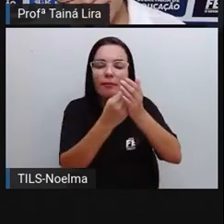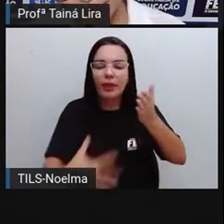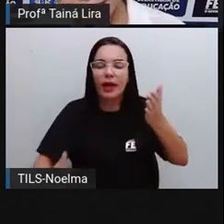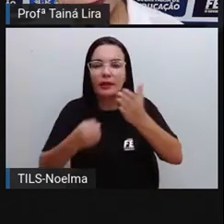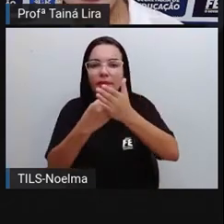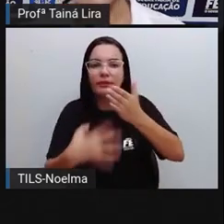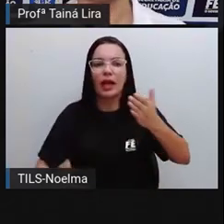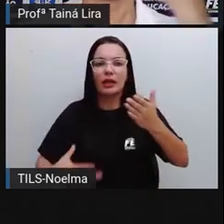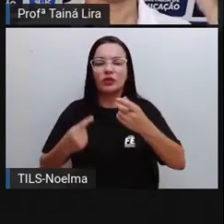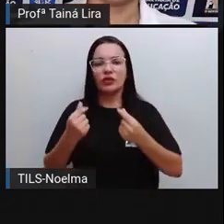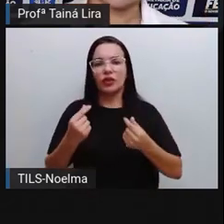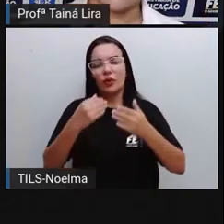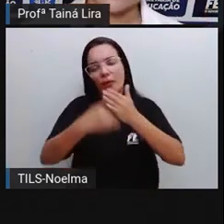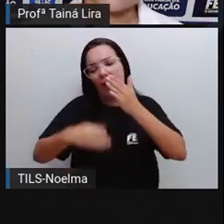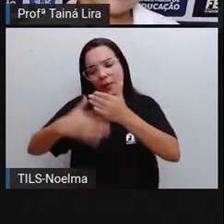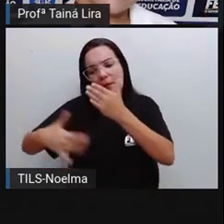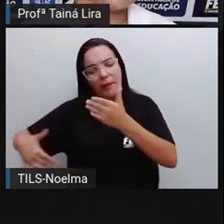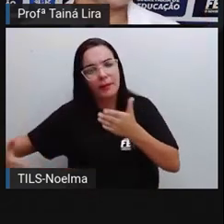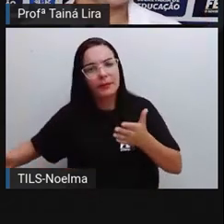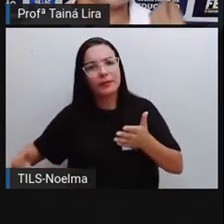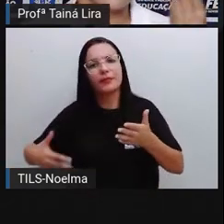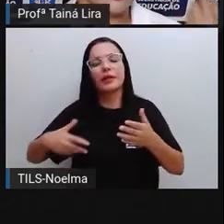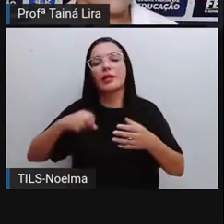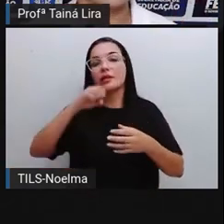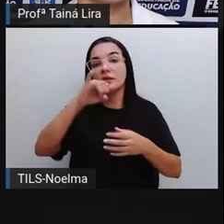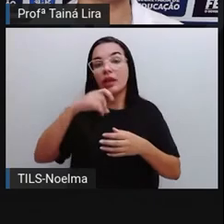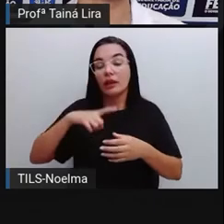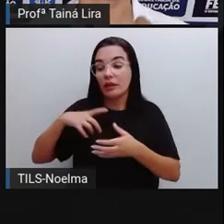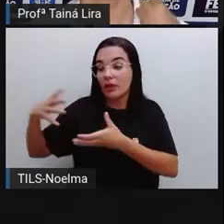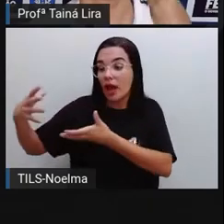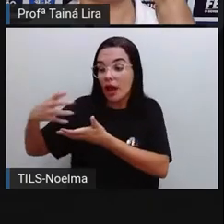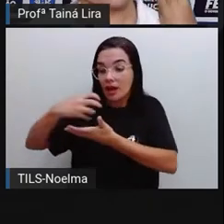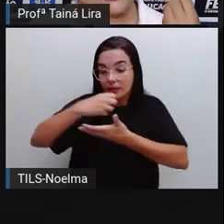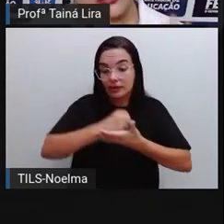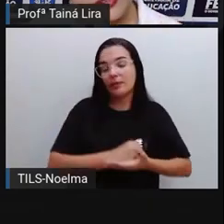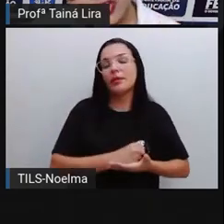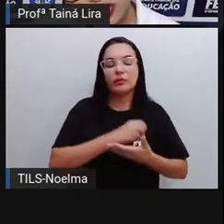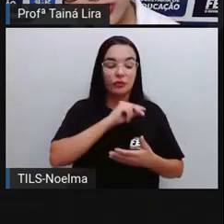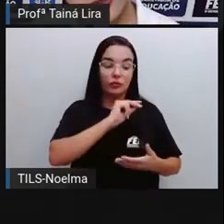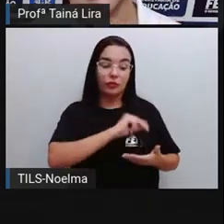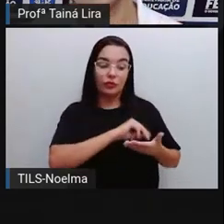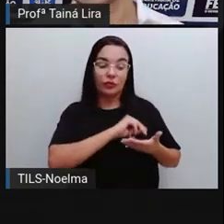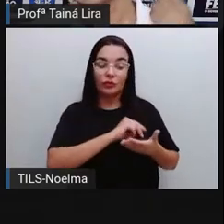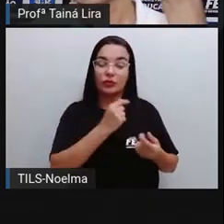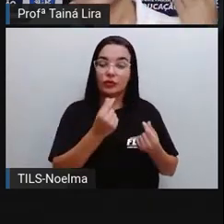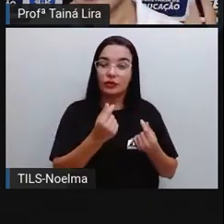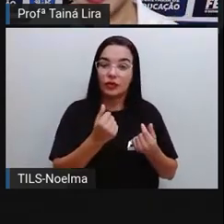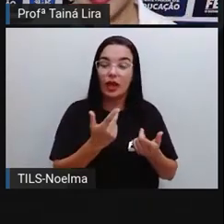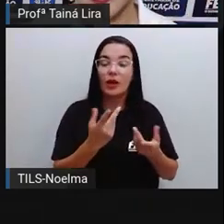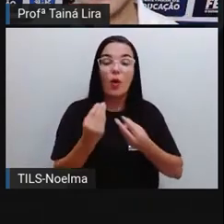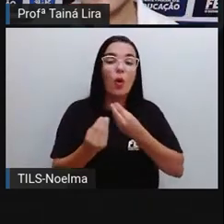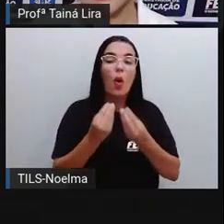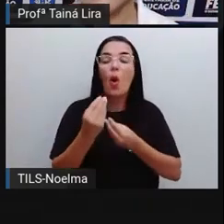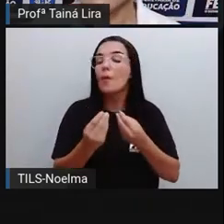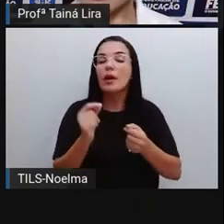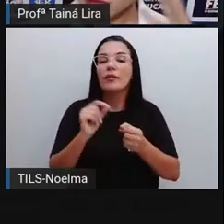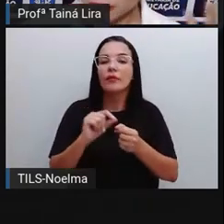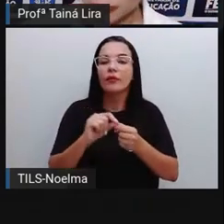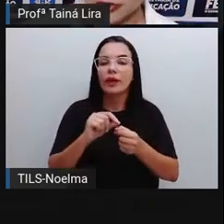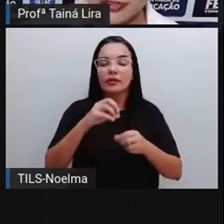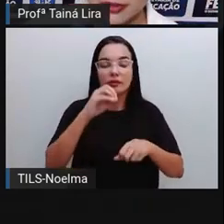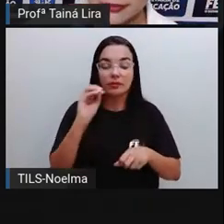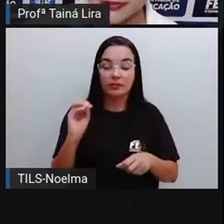que ele recebeu e o quanto que ele gastou, como que ele aplicou esse dinheiro na melhoria ali